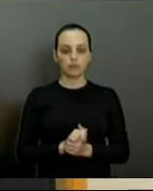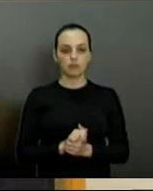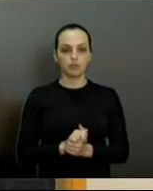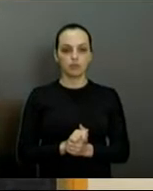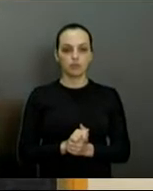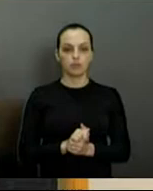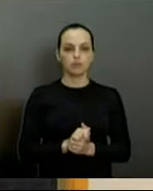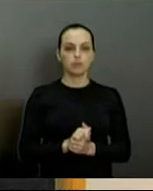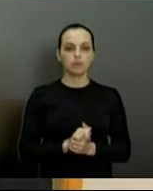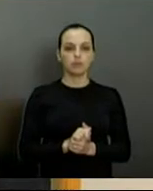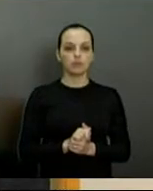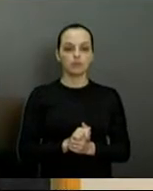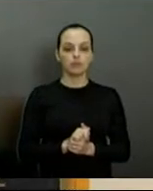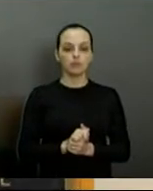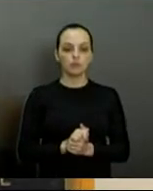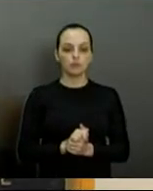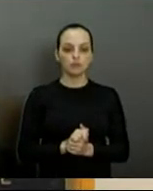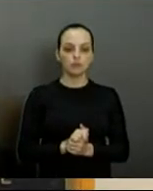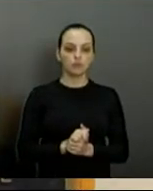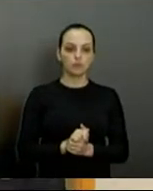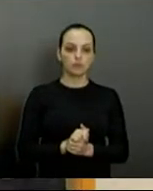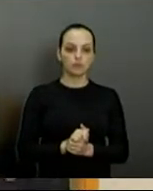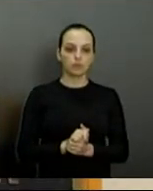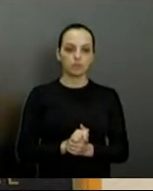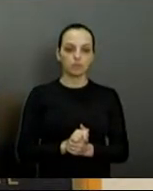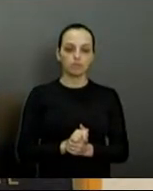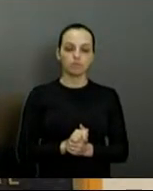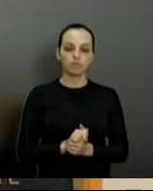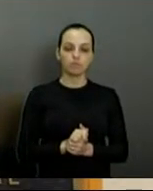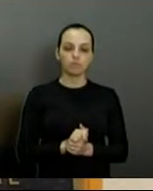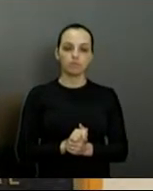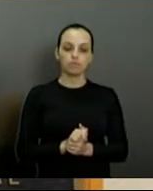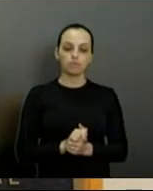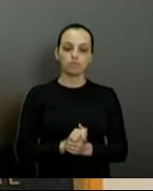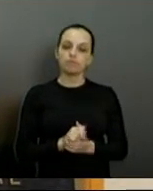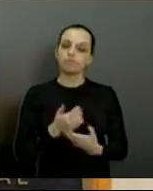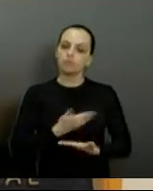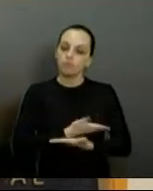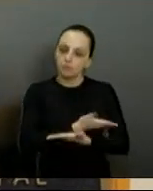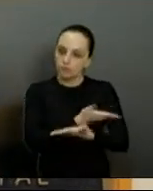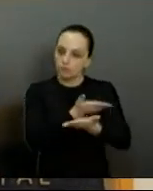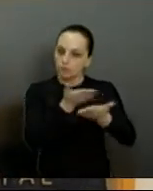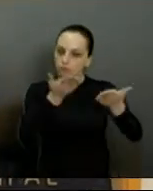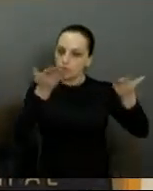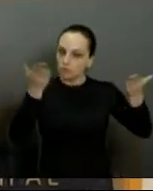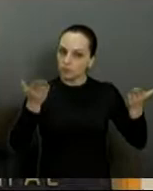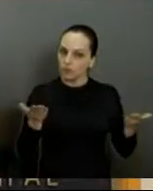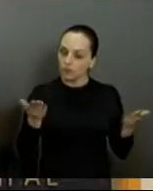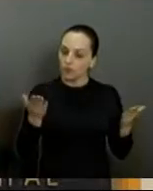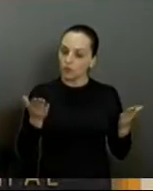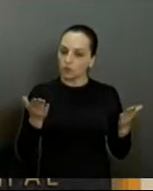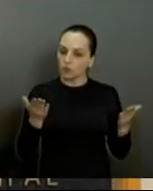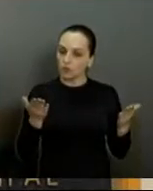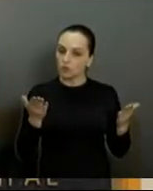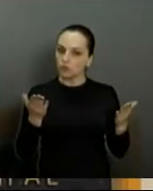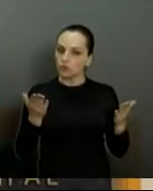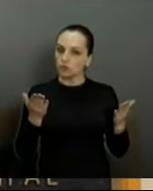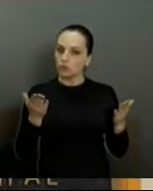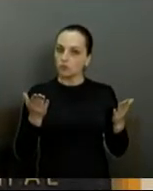Senhor presidente, senhores vereadores, quem está nos assistindo em casa, pela internet, rádio e uniária,